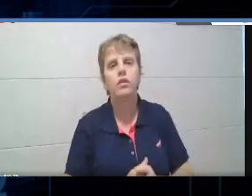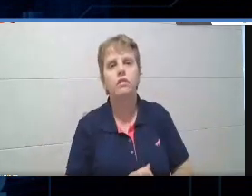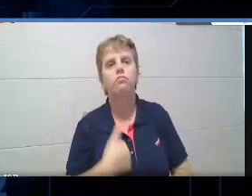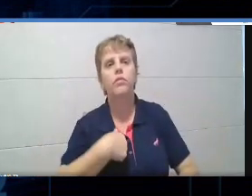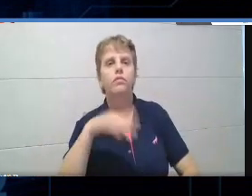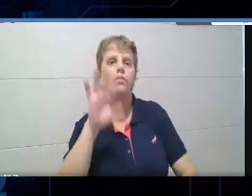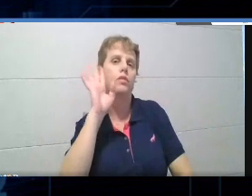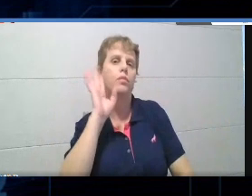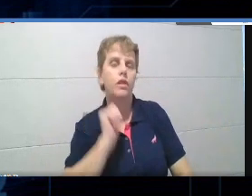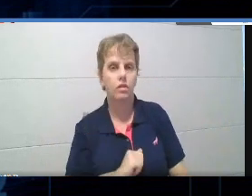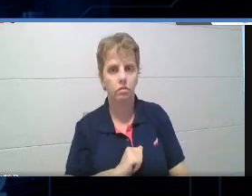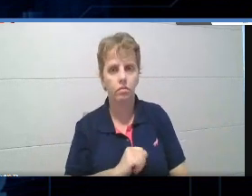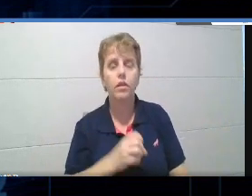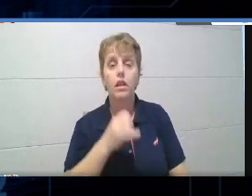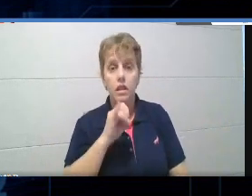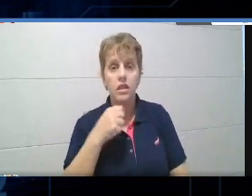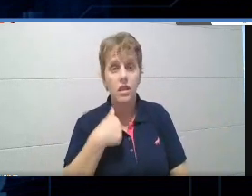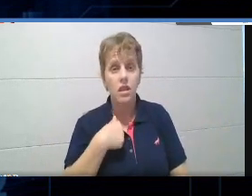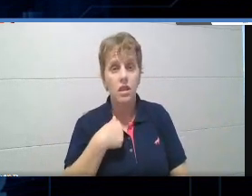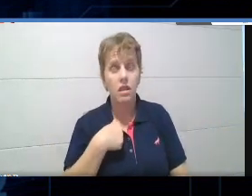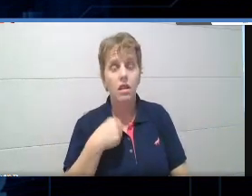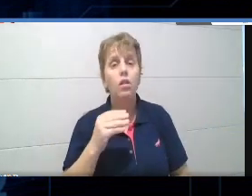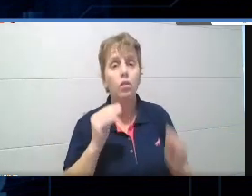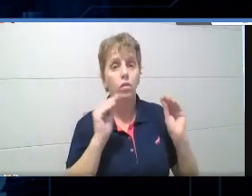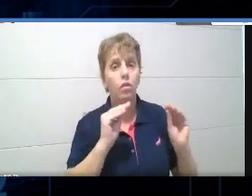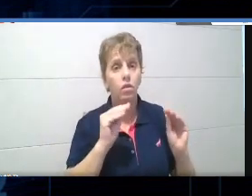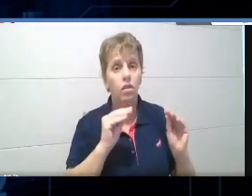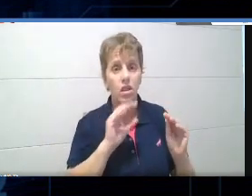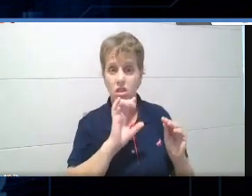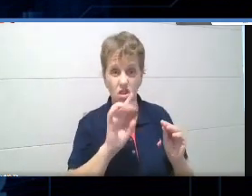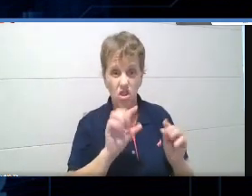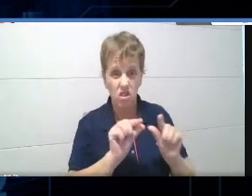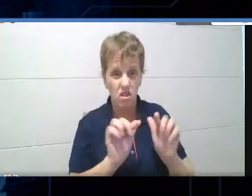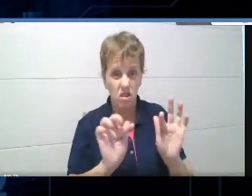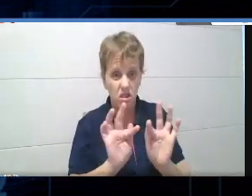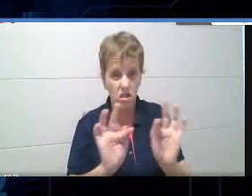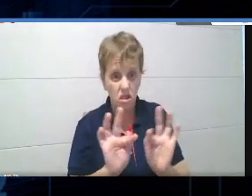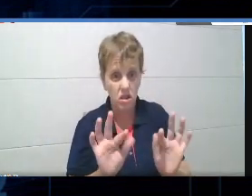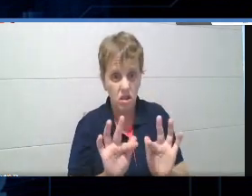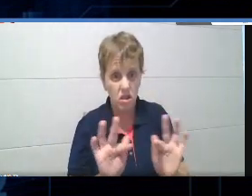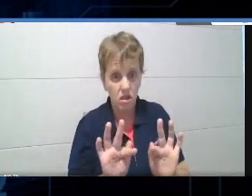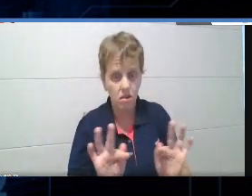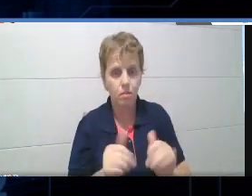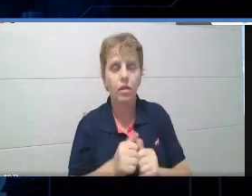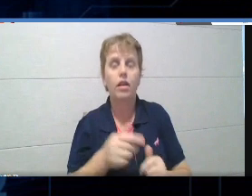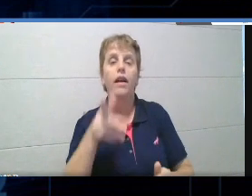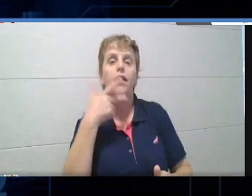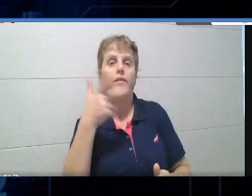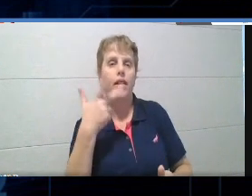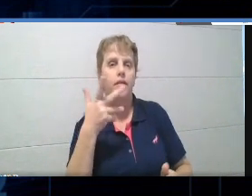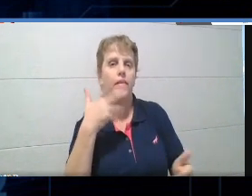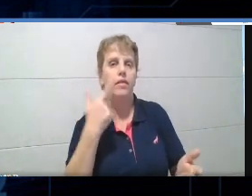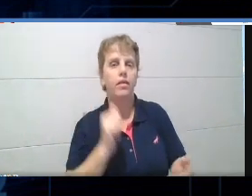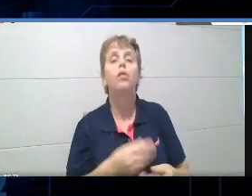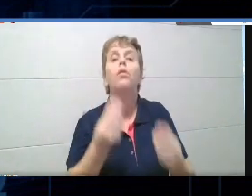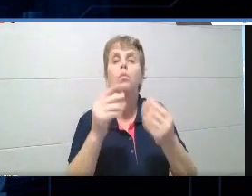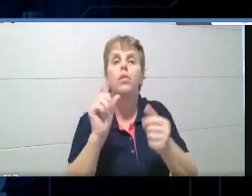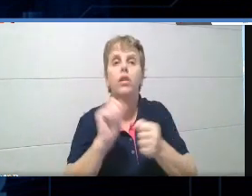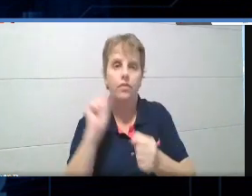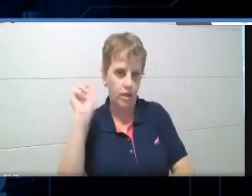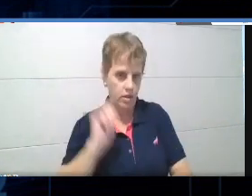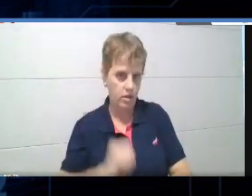pensando assim, né? Se eu colocar só isso, os professores vão me bater, né? Porque, ah, tá, que lindo ficar falando isso. Como é que eu faço isso?